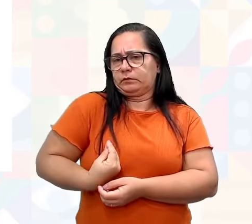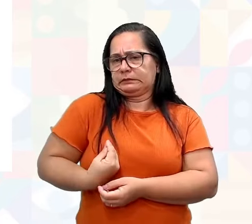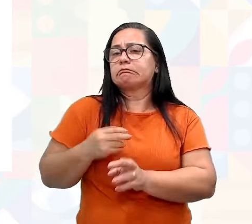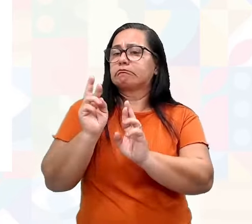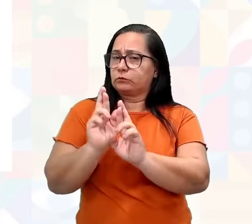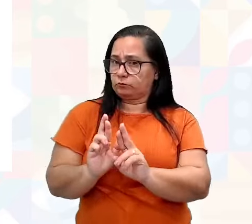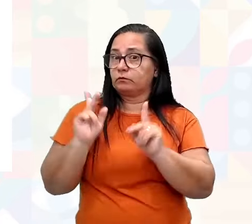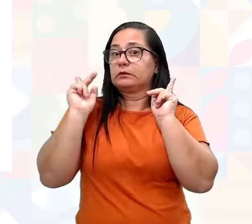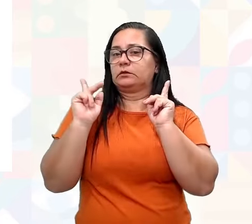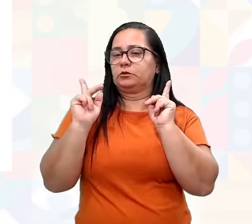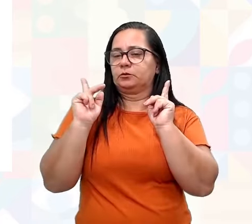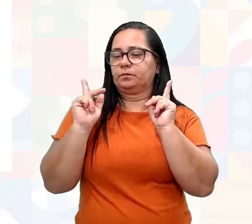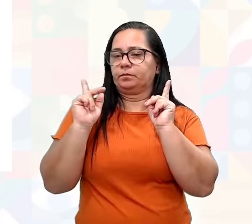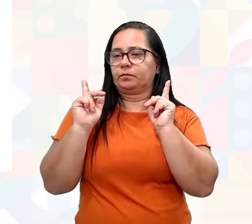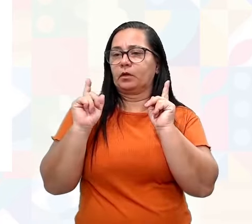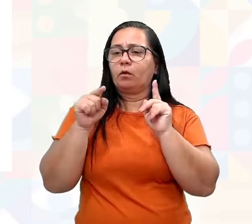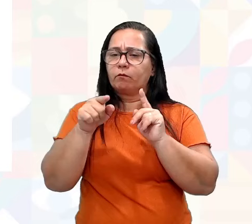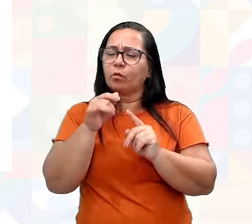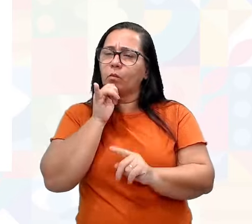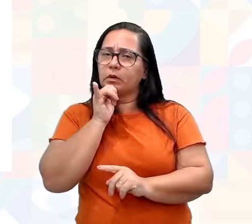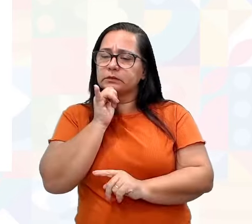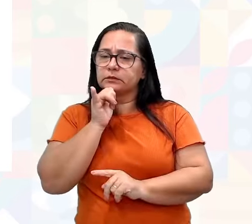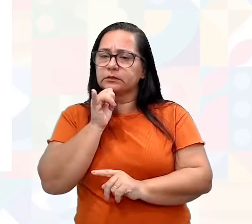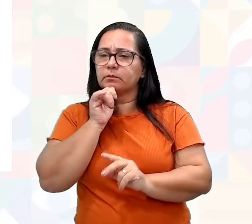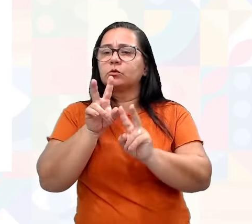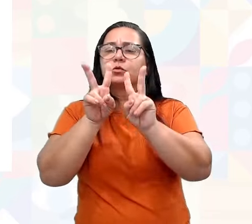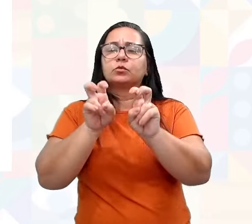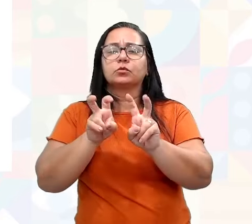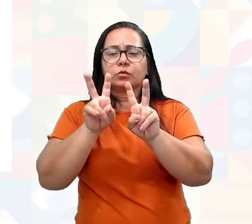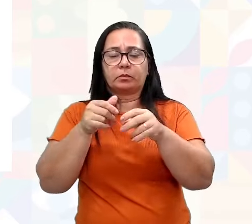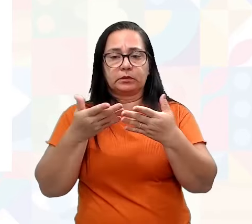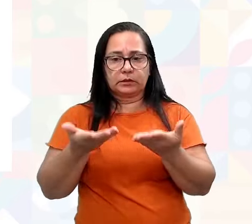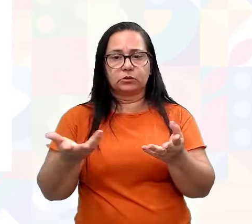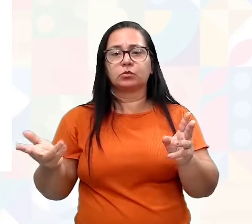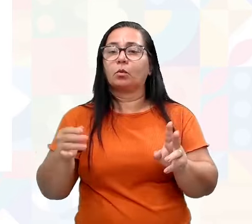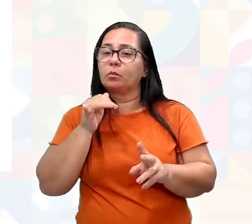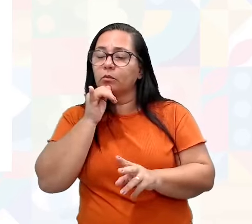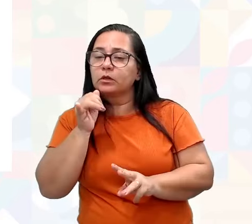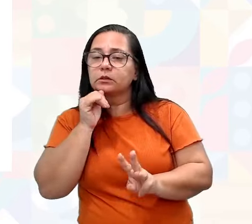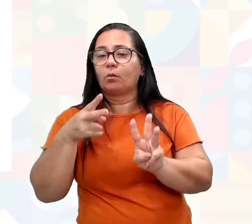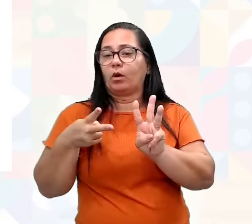pouco diferente. Vou citar até um exemplo com relação a isso aos indígenas.